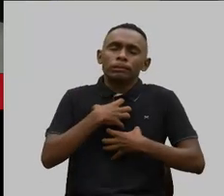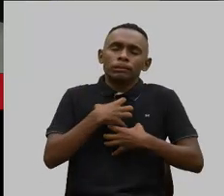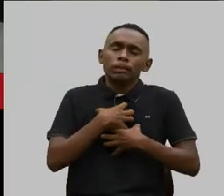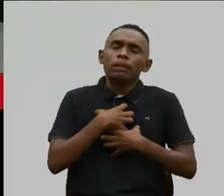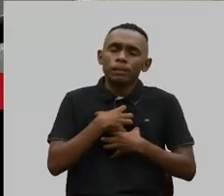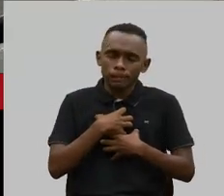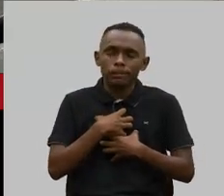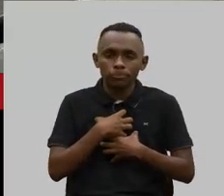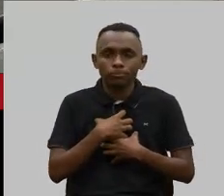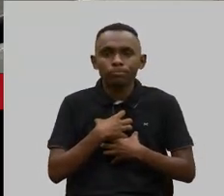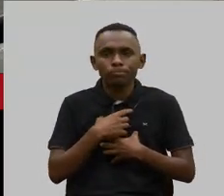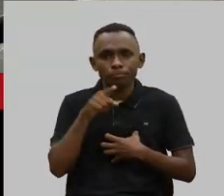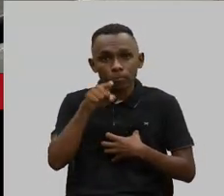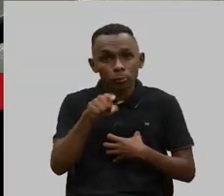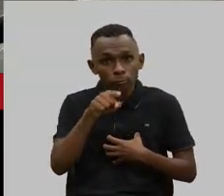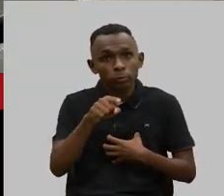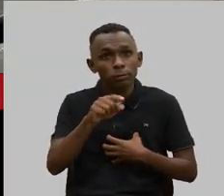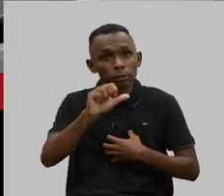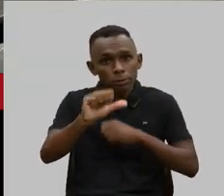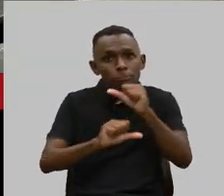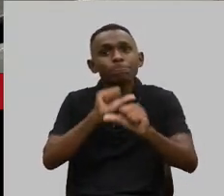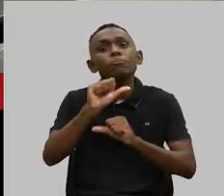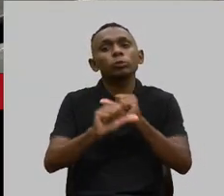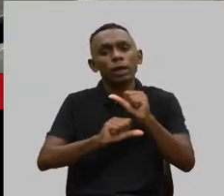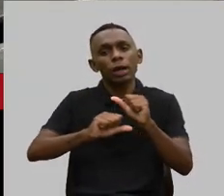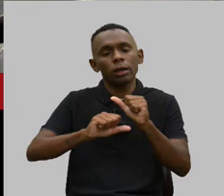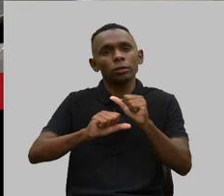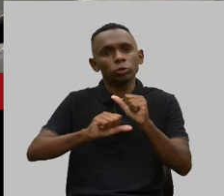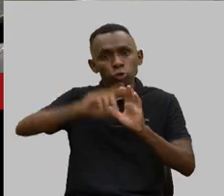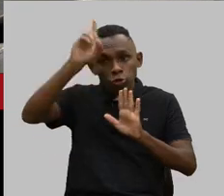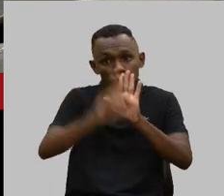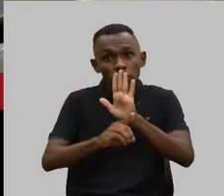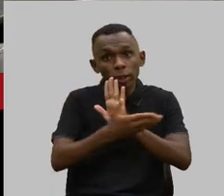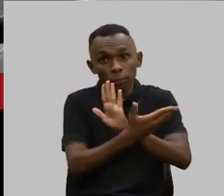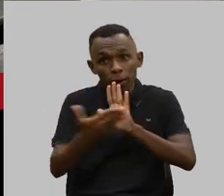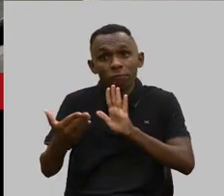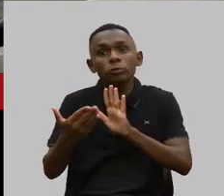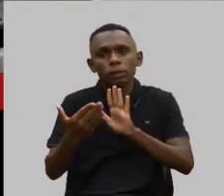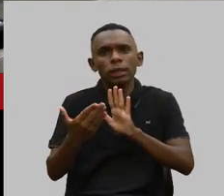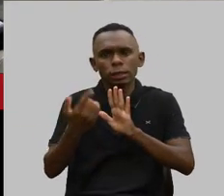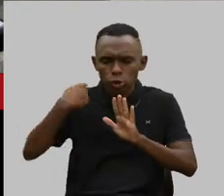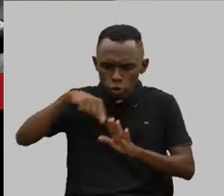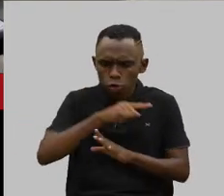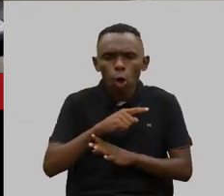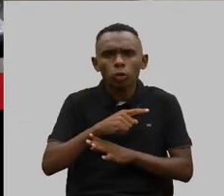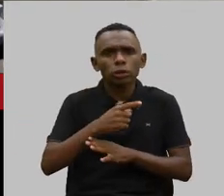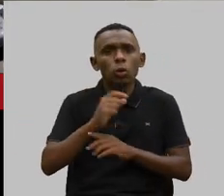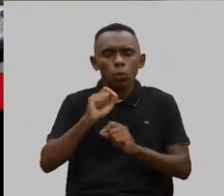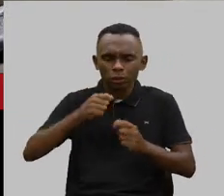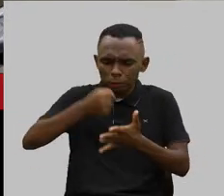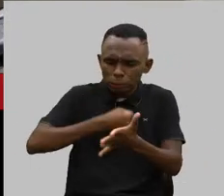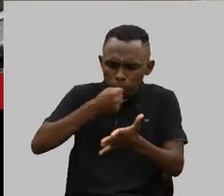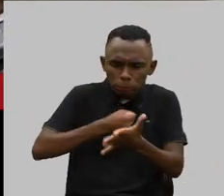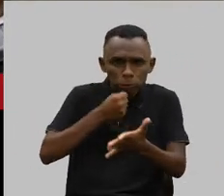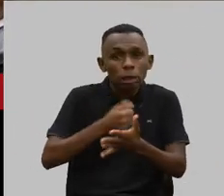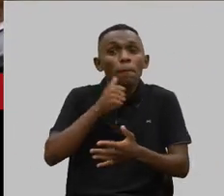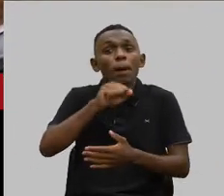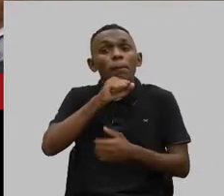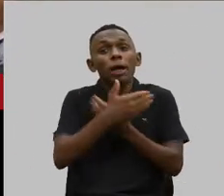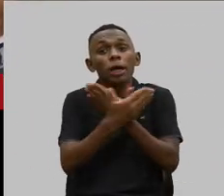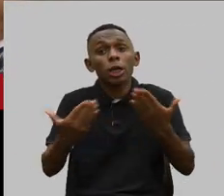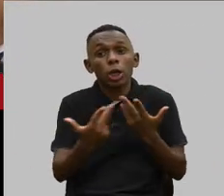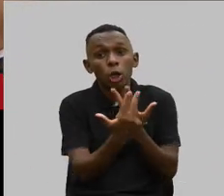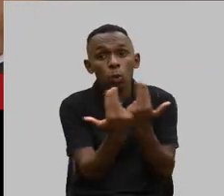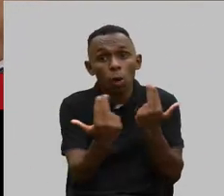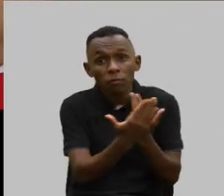isso vai ser convertido em direito para vocês e o que nós não vamos deixar é que mães como vocês que